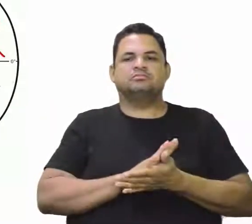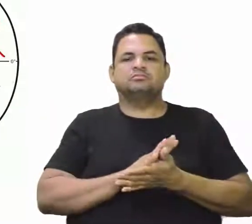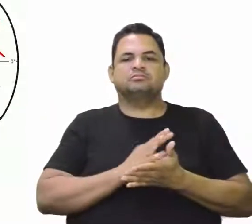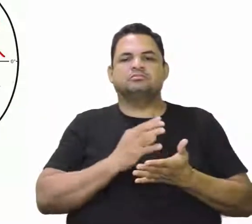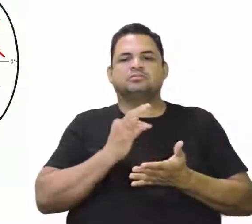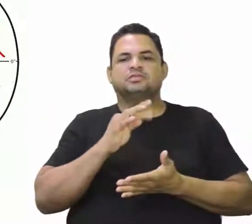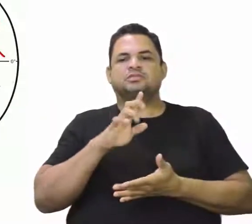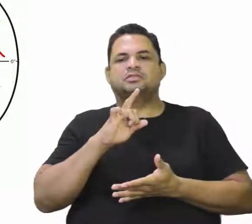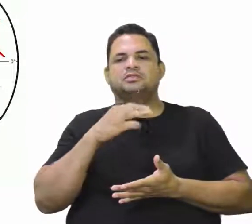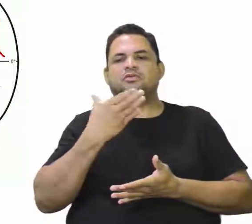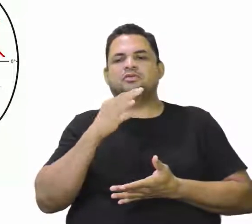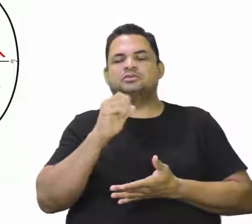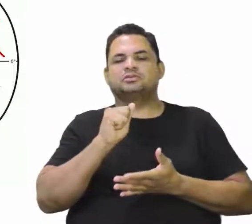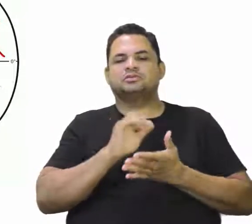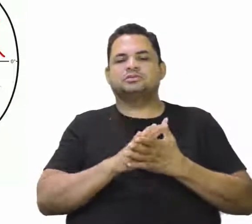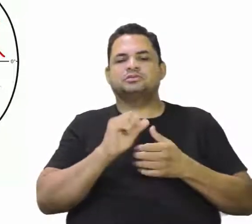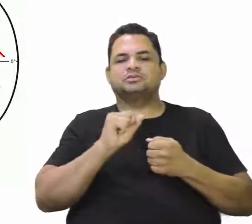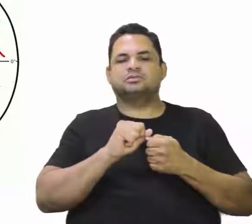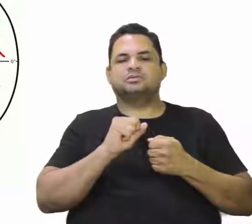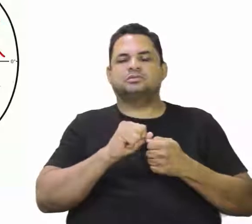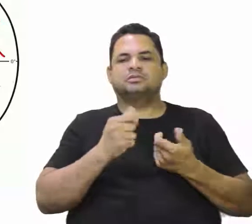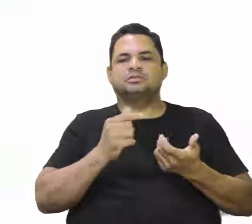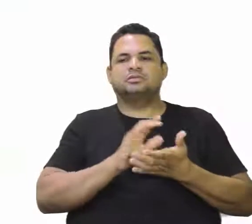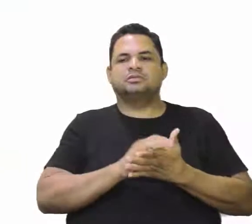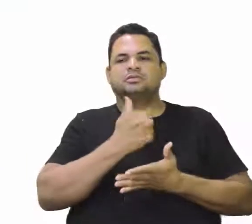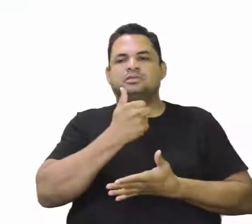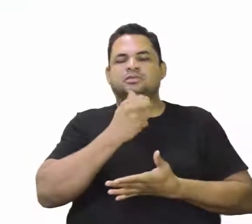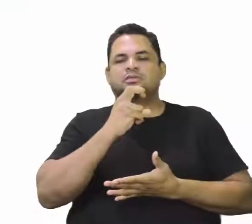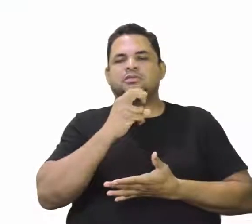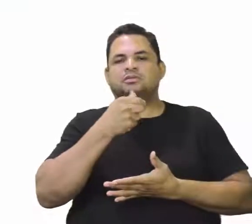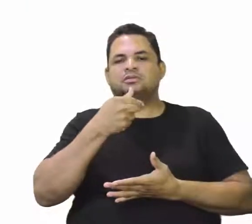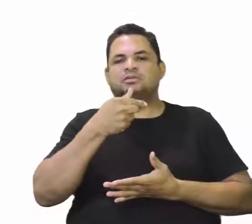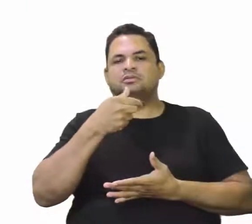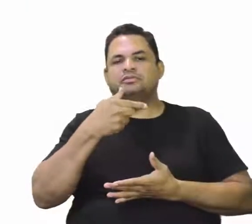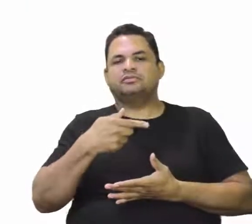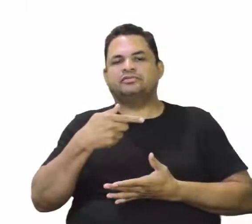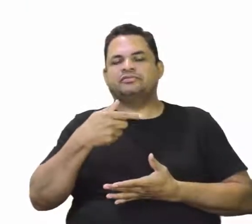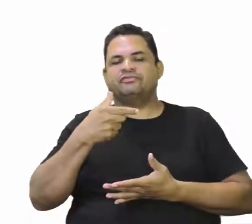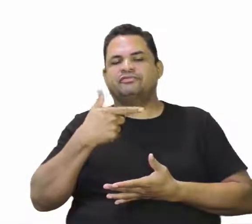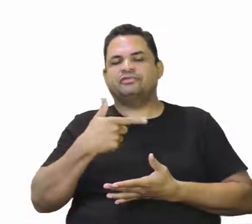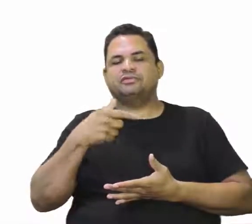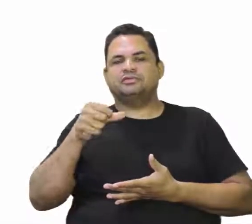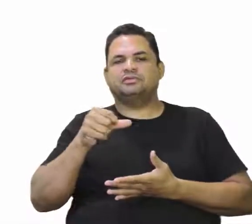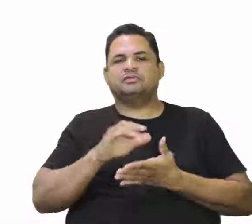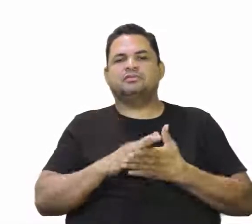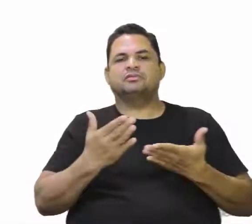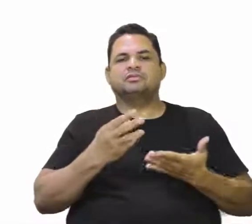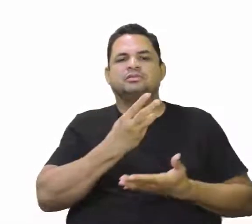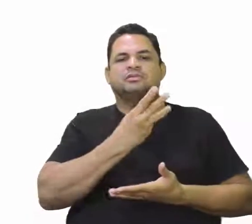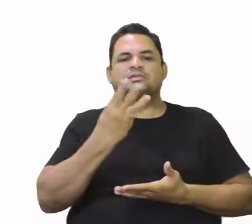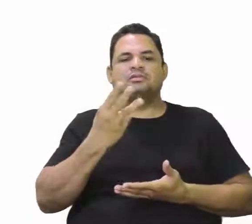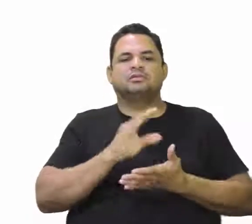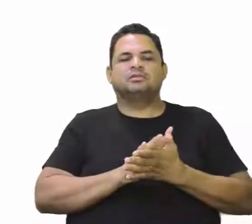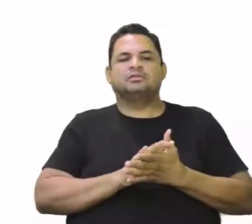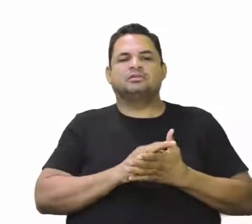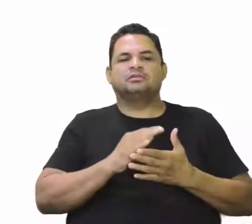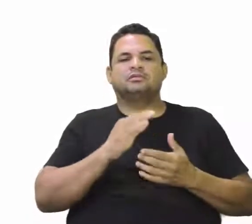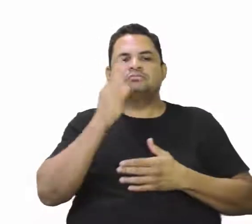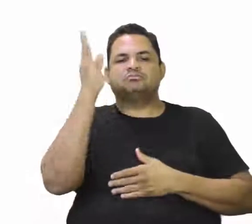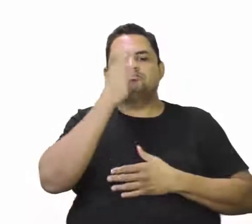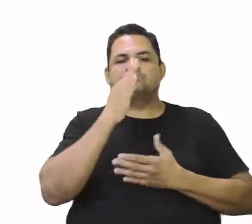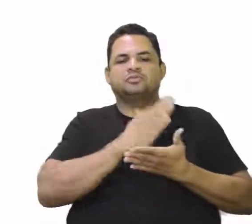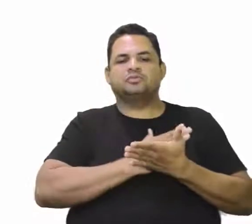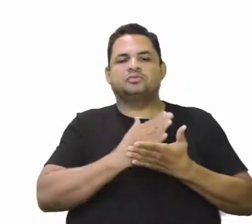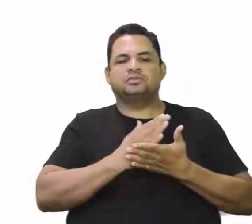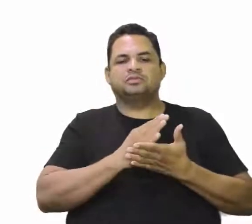de Saragossa. Foi feito aí em 1529. Três tratados aí. O Brasil começa a ser colonizado.